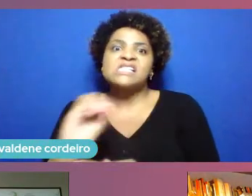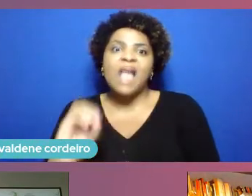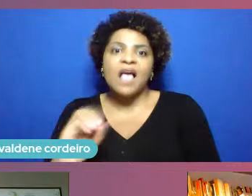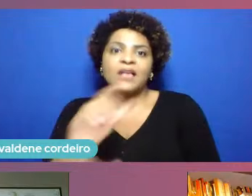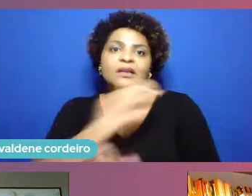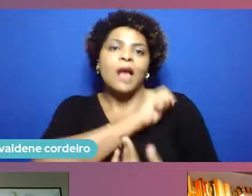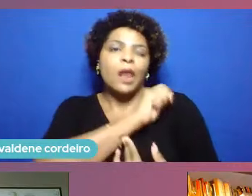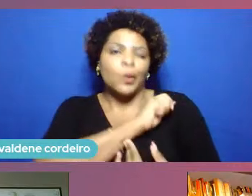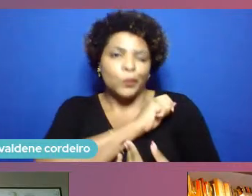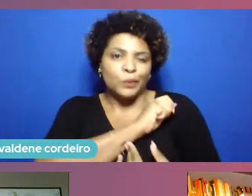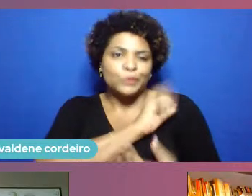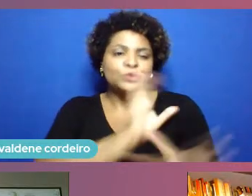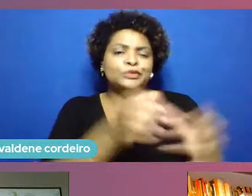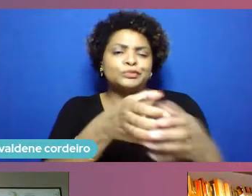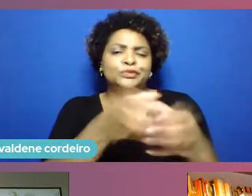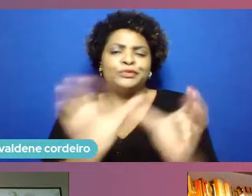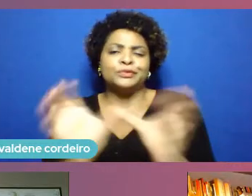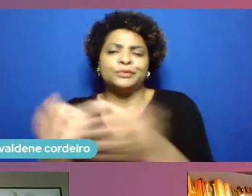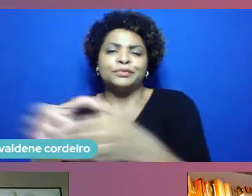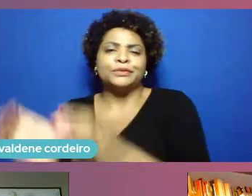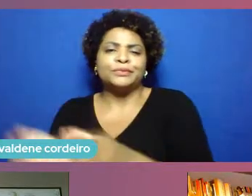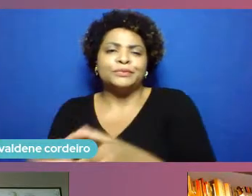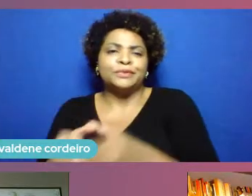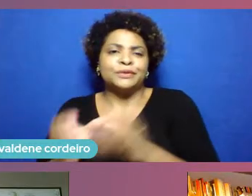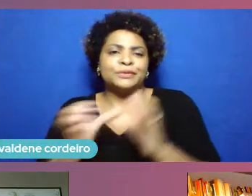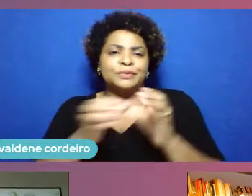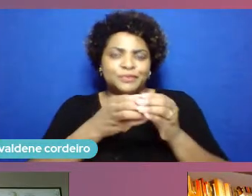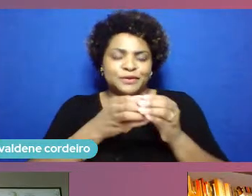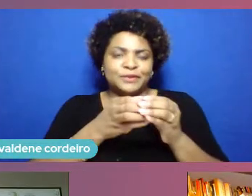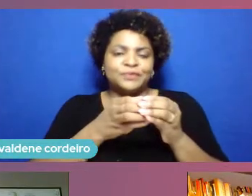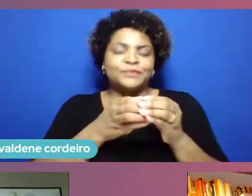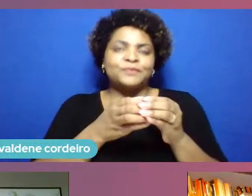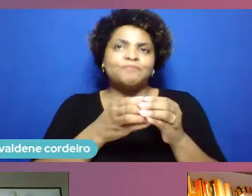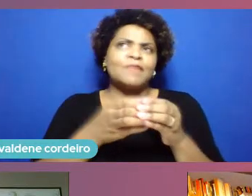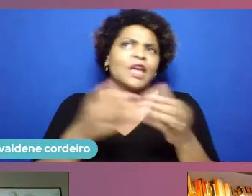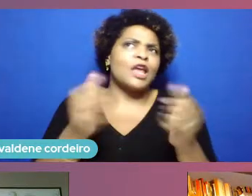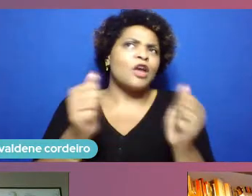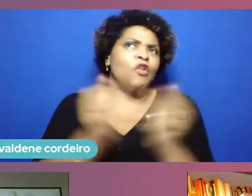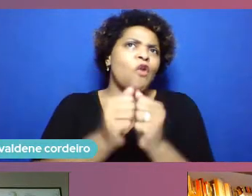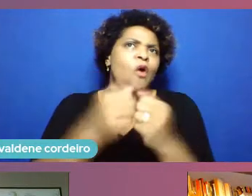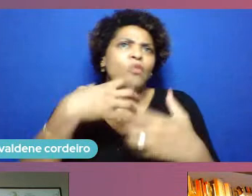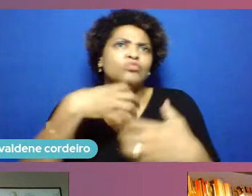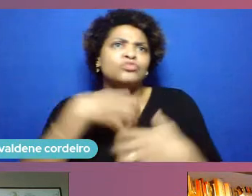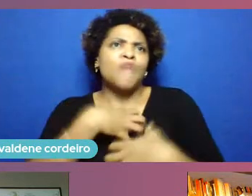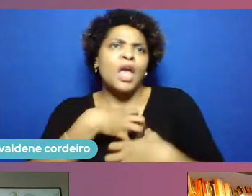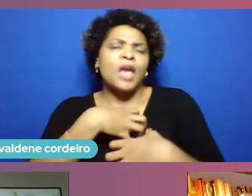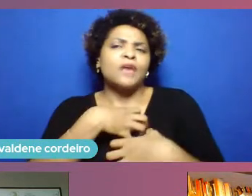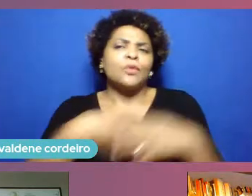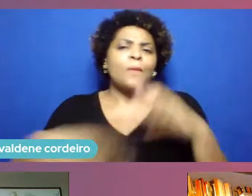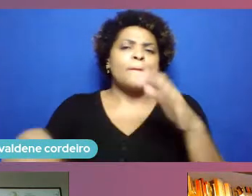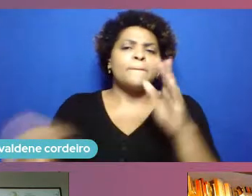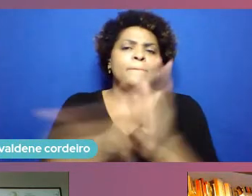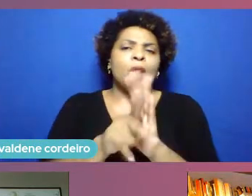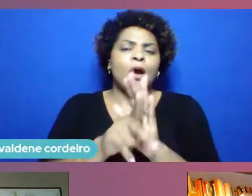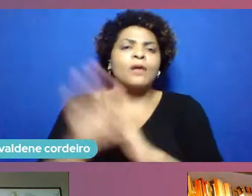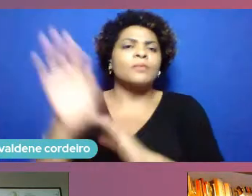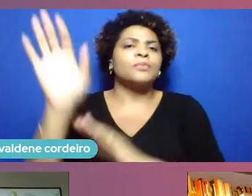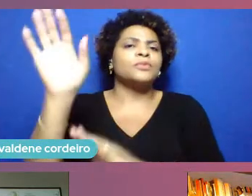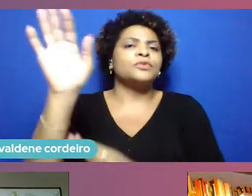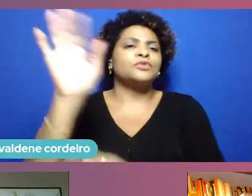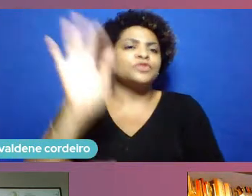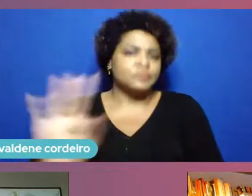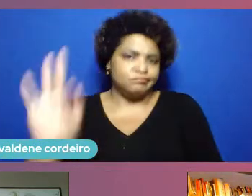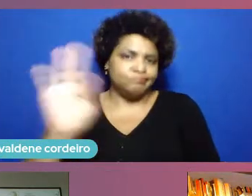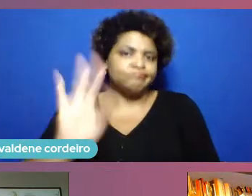multidisciplinares e num estilo de design instrucional que não tem aula a gente aboliu a